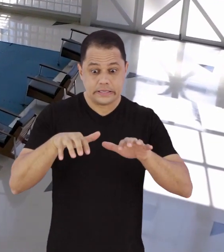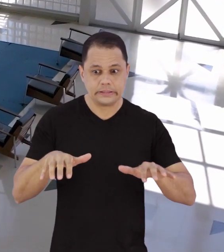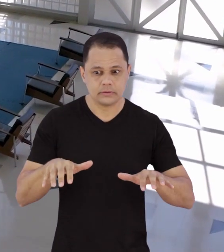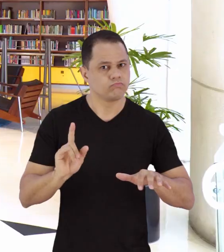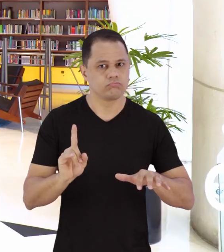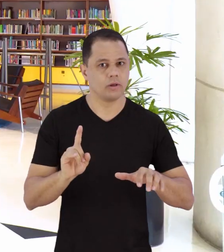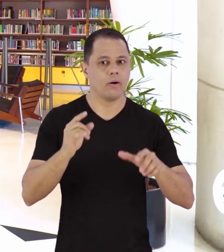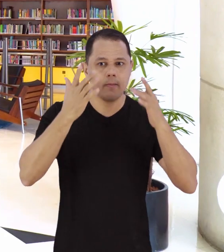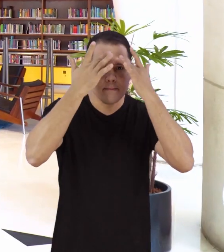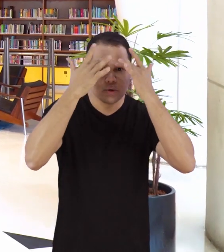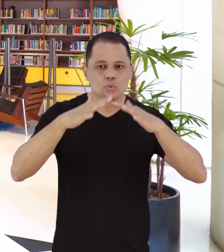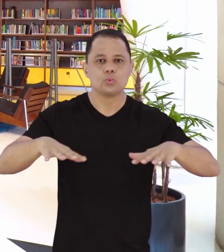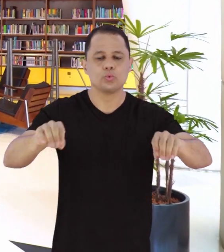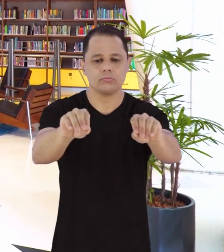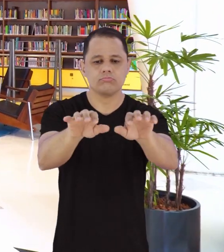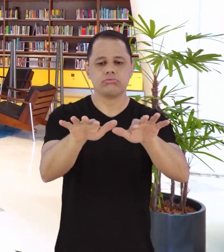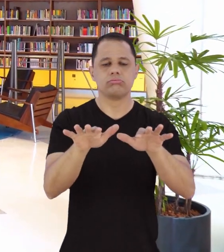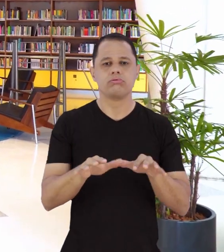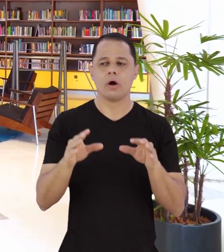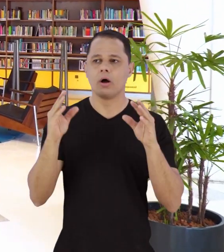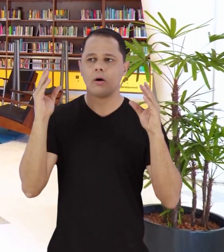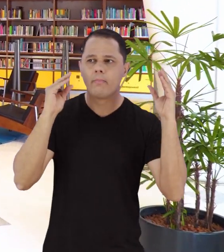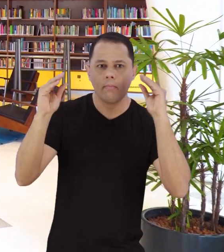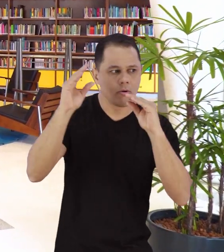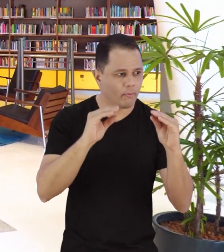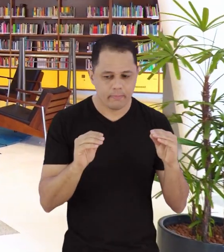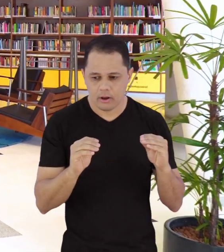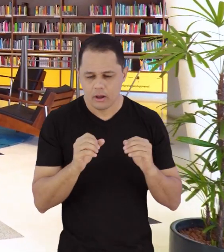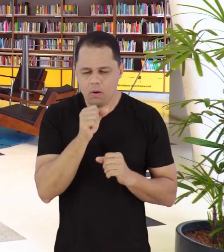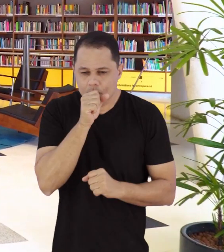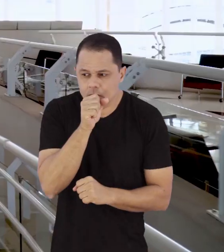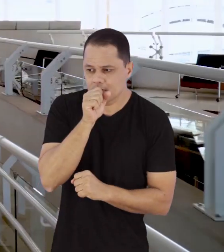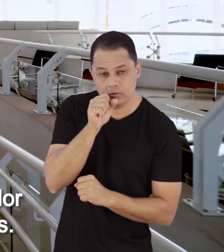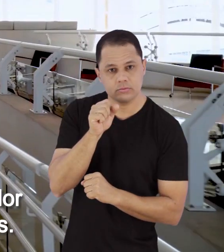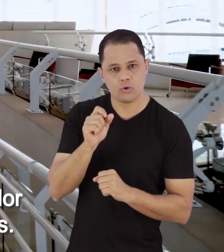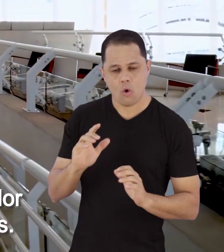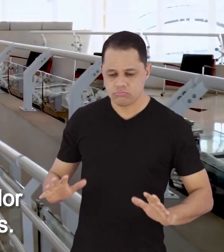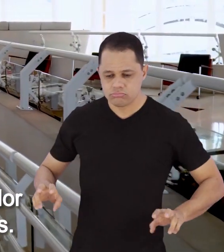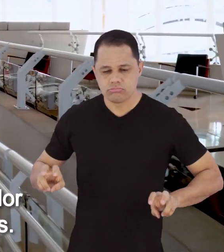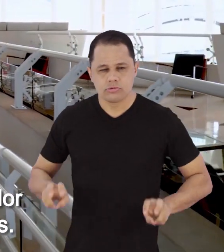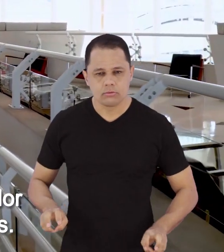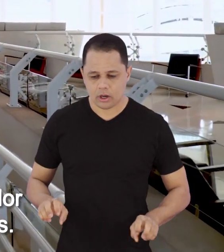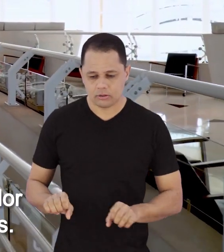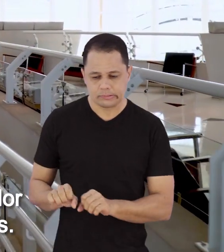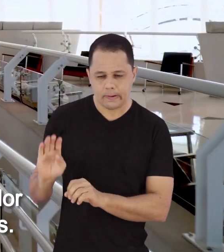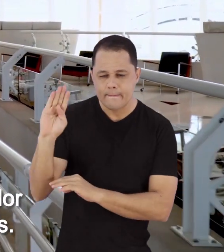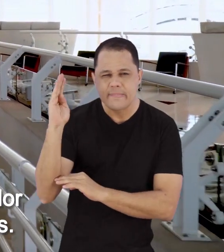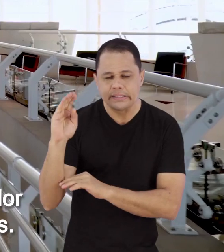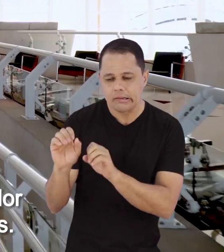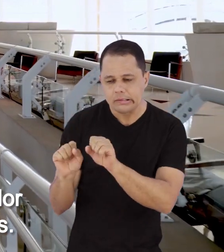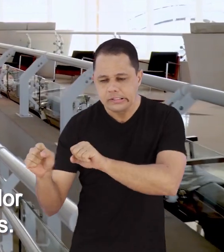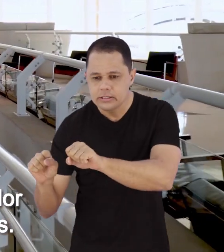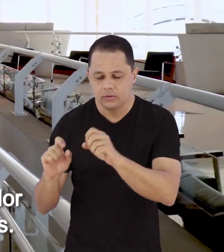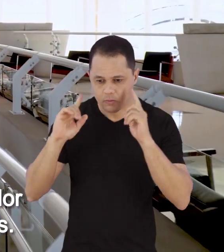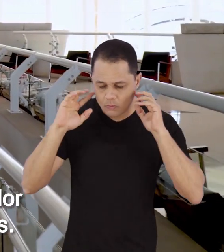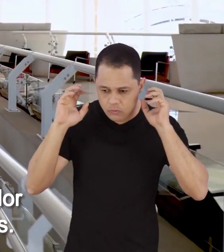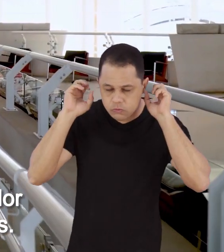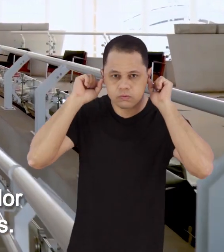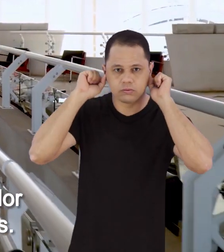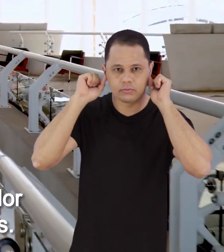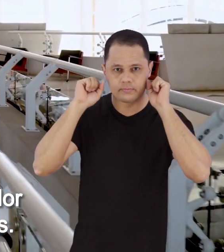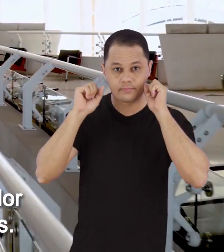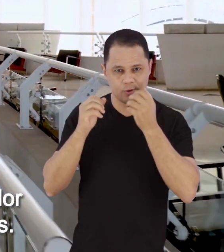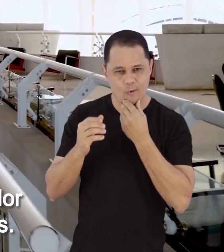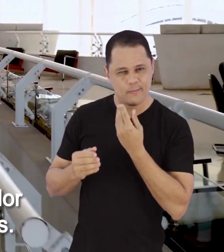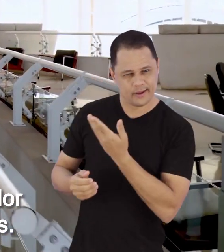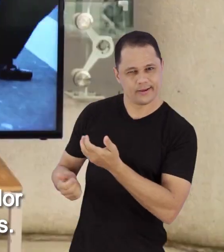plateia, como tosses, murmúrios e estalos das cadeiras do teatro. Para John Cage, os sons que existem ao nosso redor